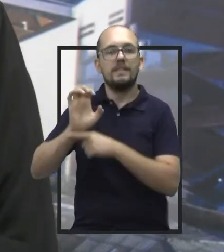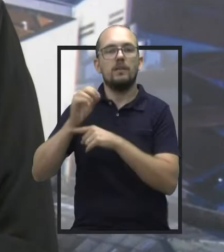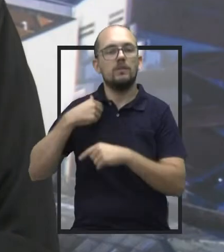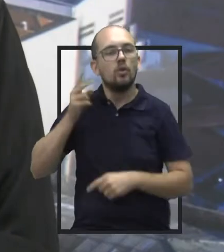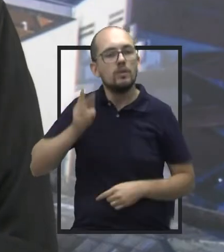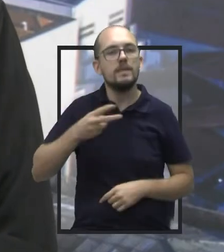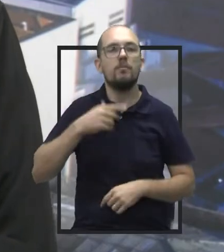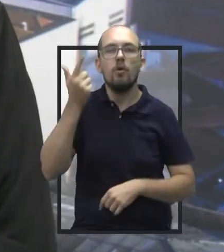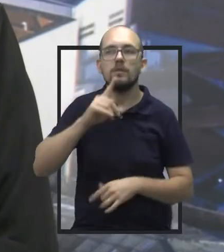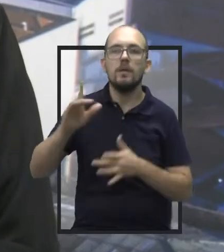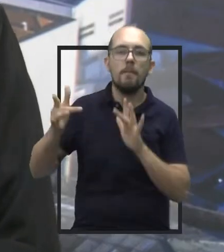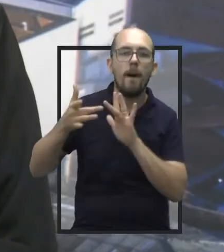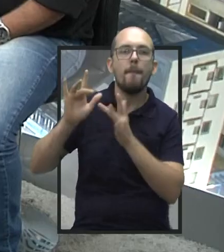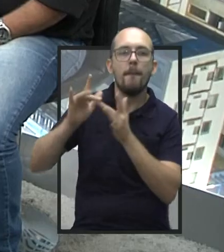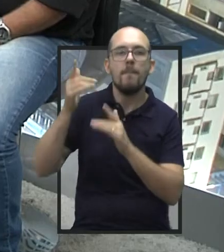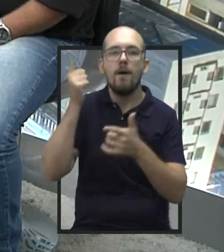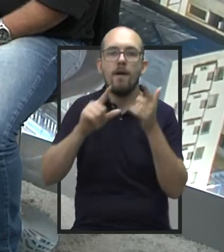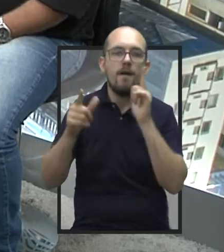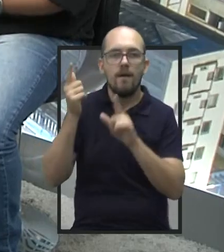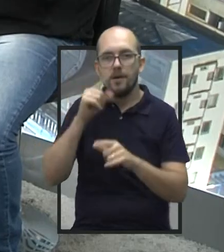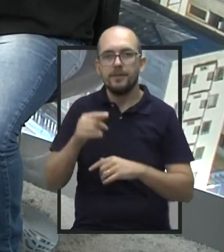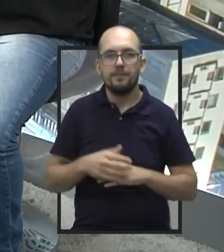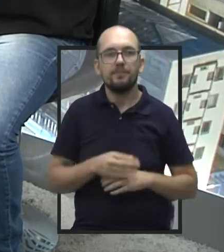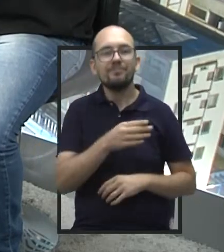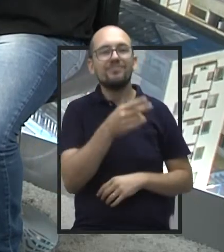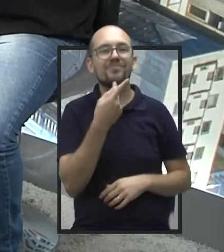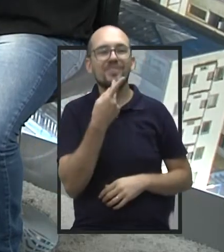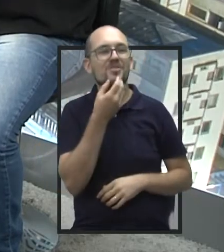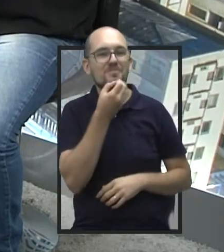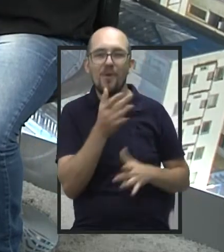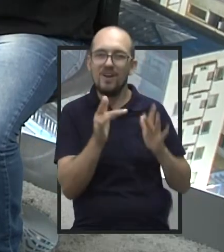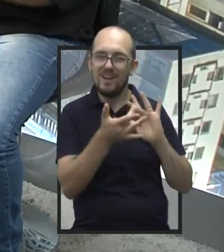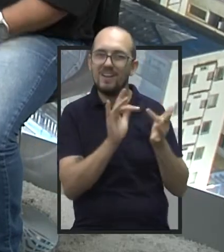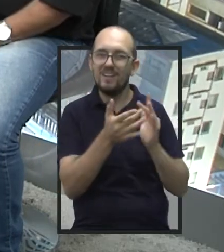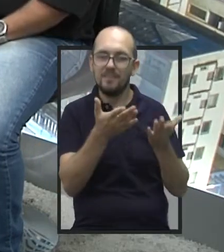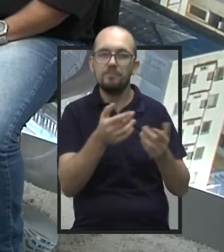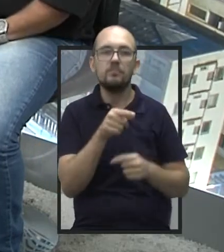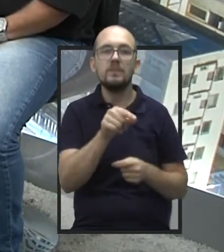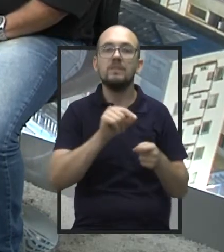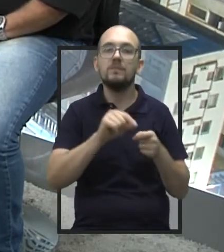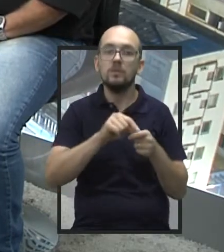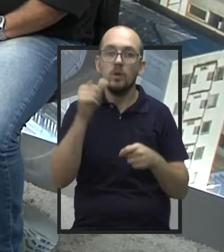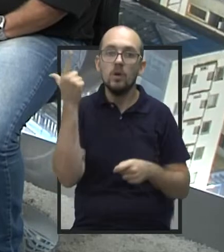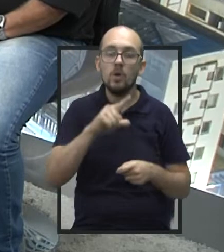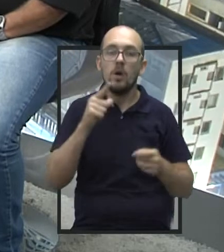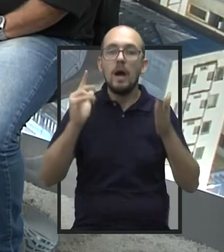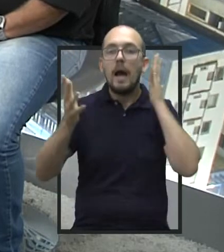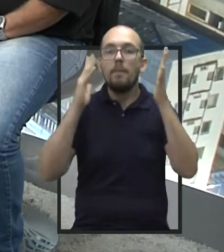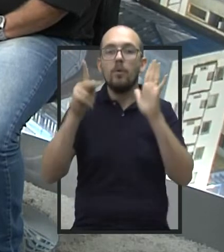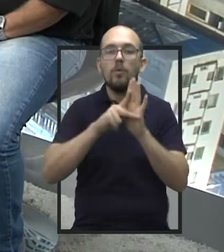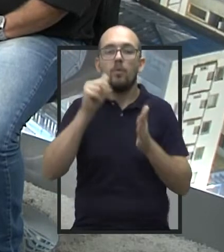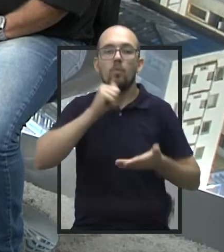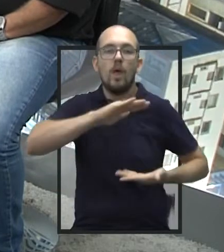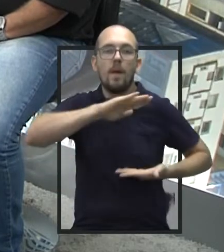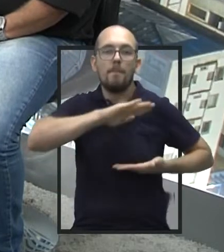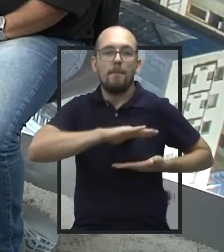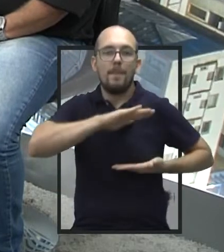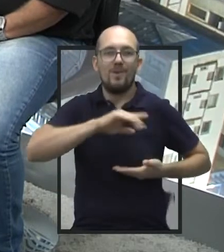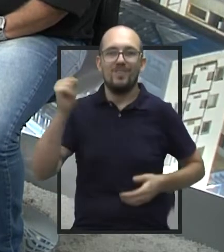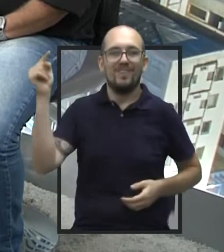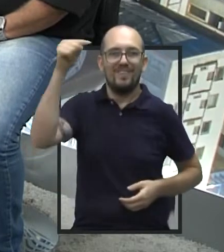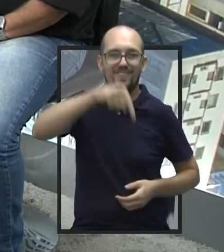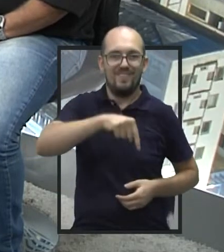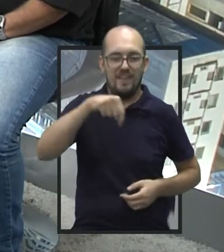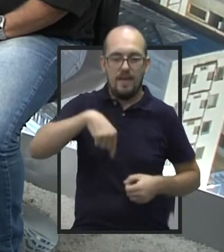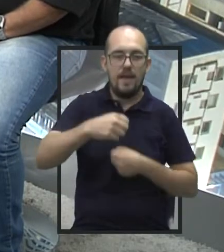sempre isso naquilo que a gente vem pedindo. Falando sobre esse bom relacionamento, o senhor conseguiu com que a carreta do programa Mulheres de Peito viesse a Jaú